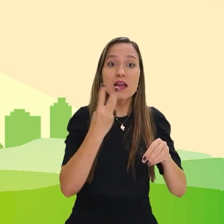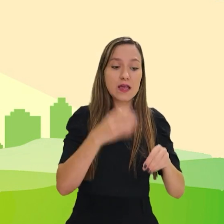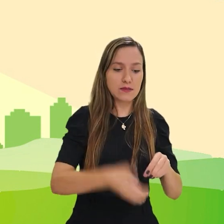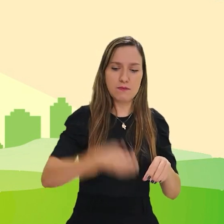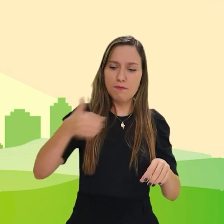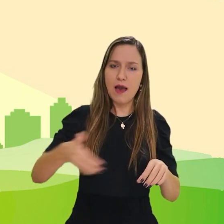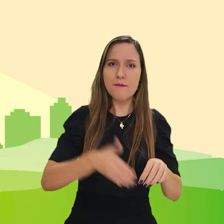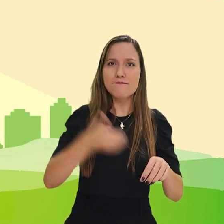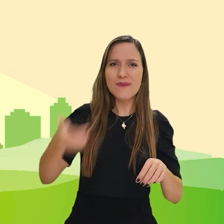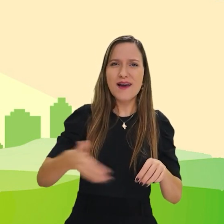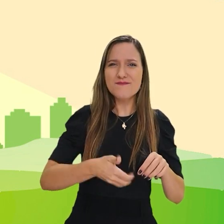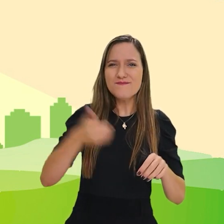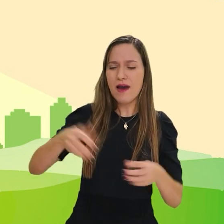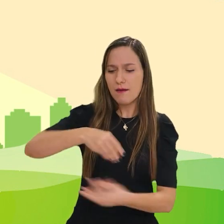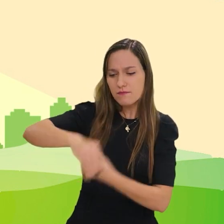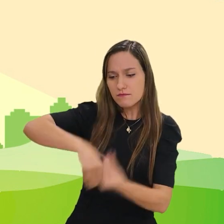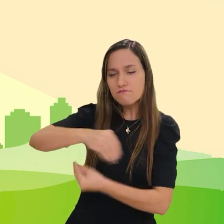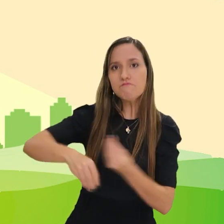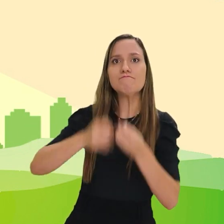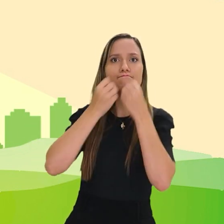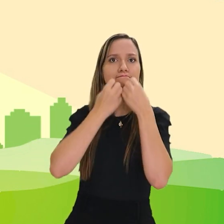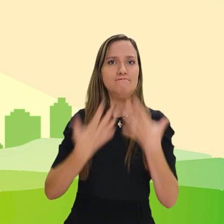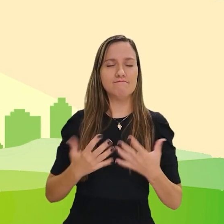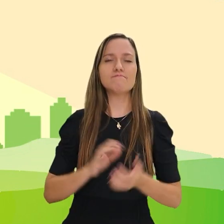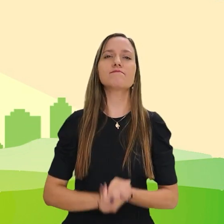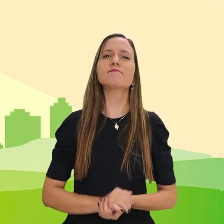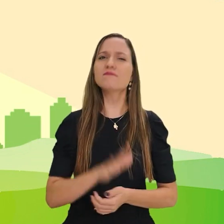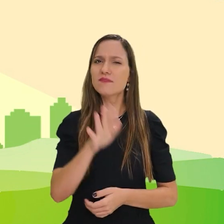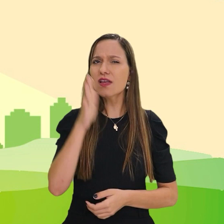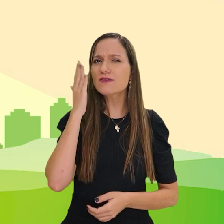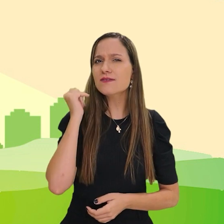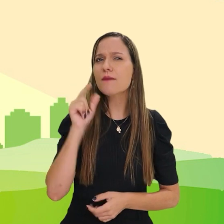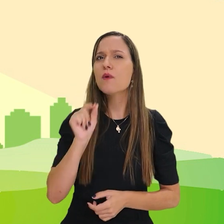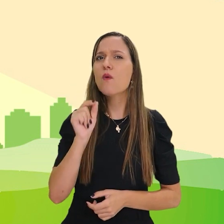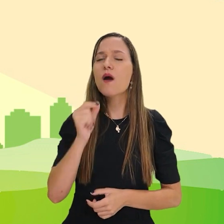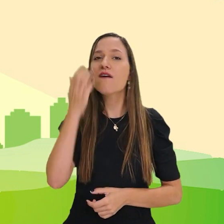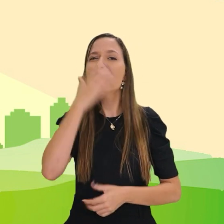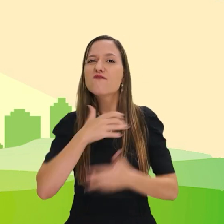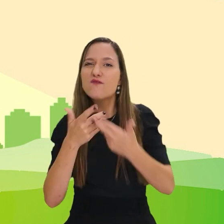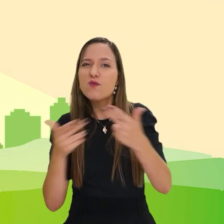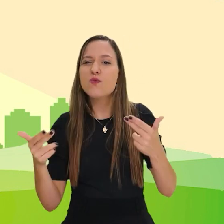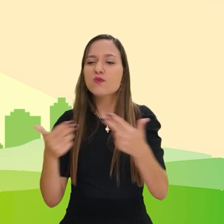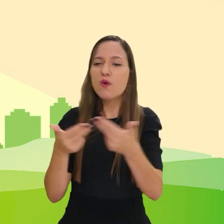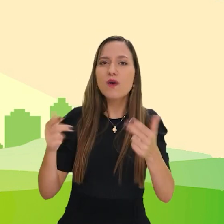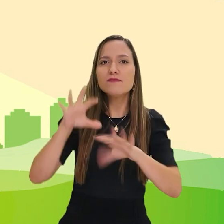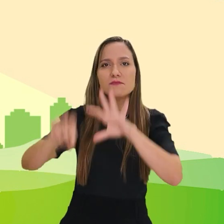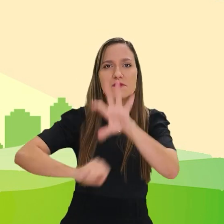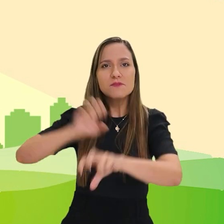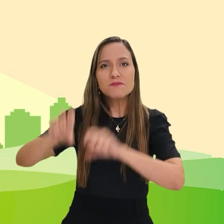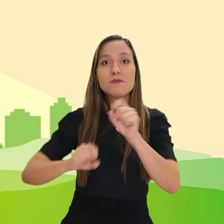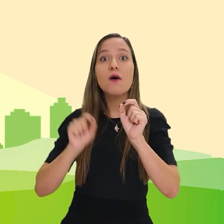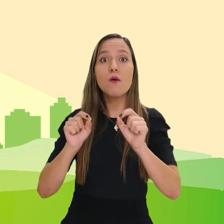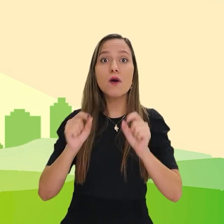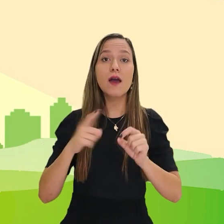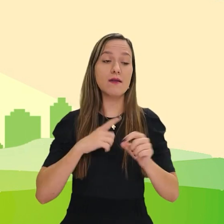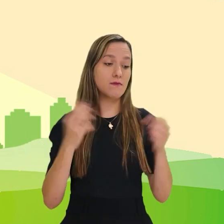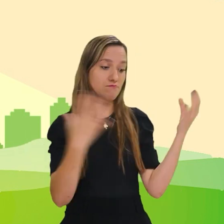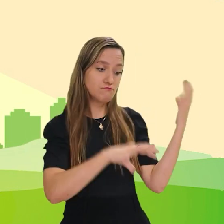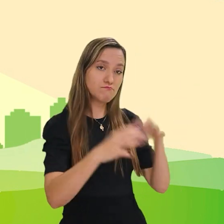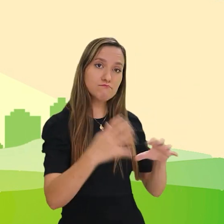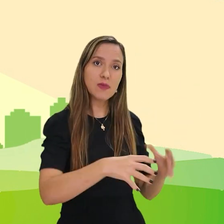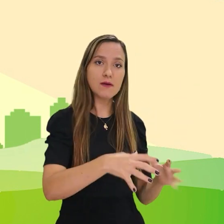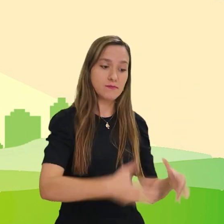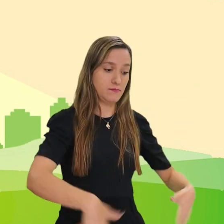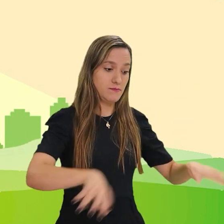preta. Ah, sabe o que eles fazem com a colheita das verduras e legumes cultivados ali? O eles fazem? Eles montam